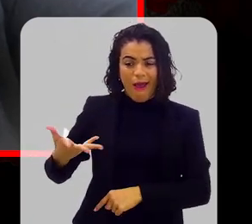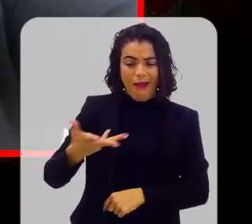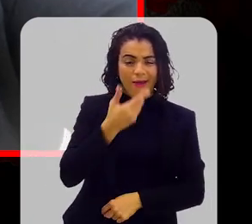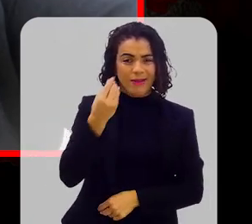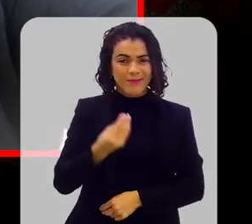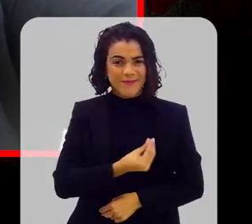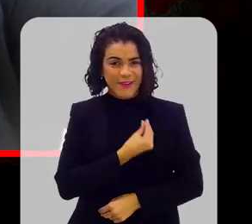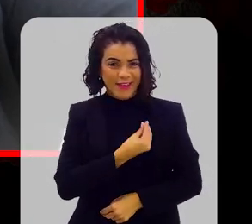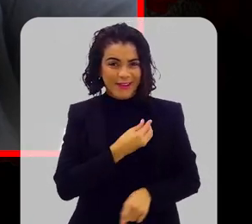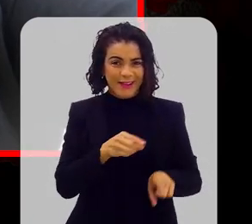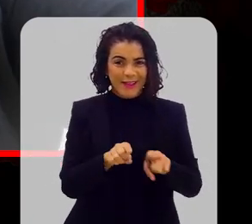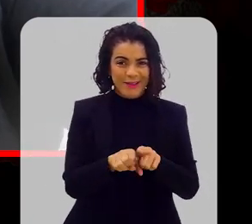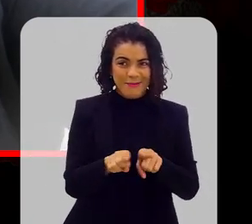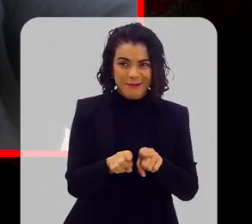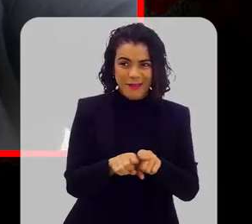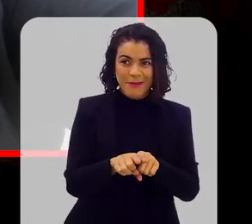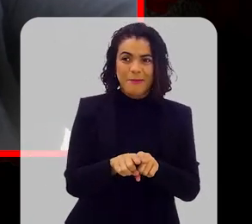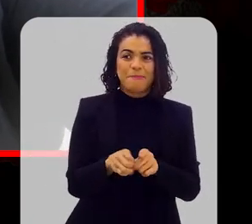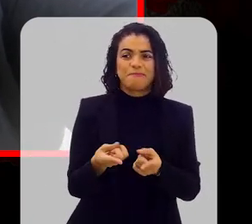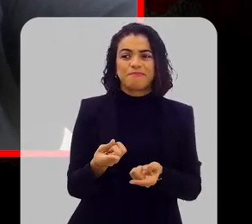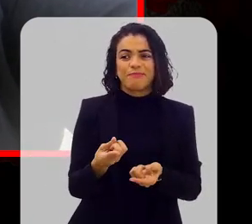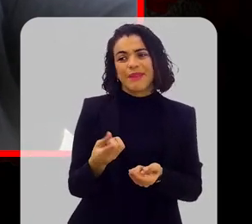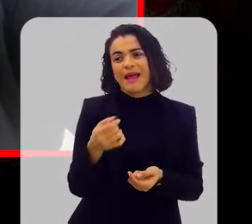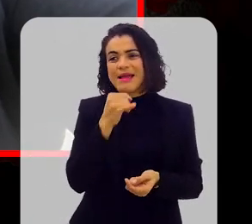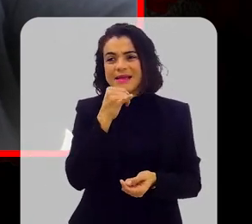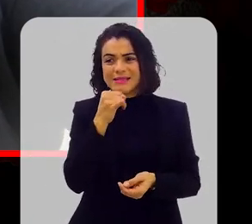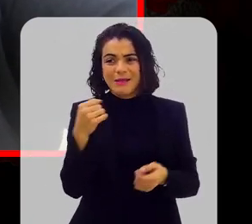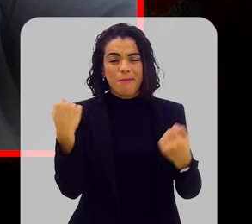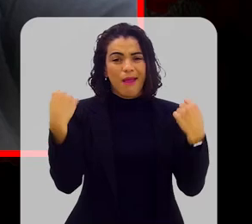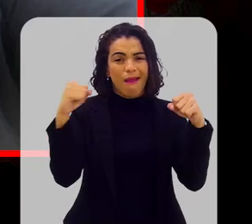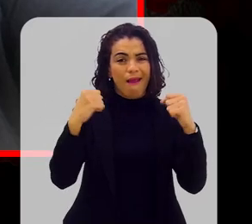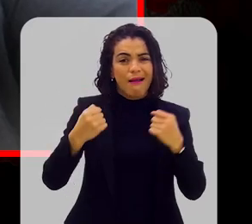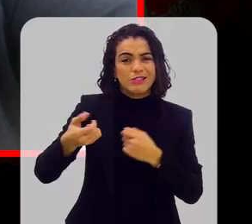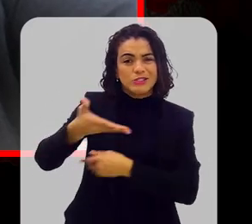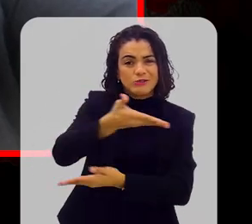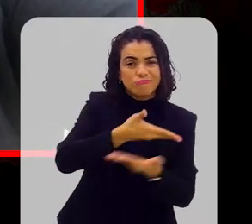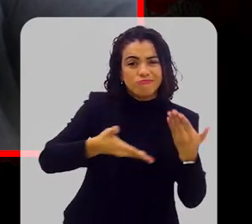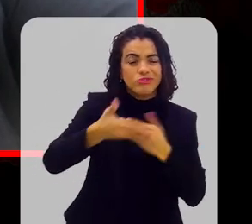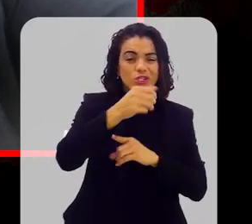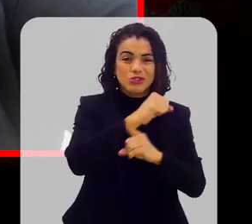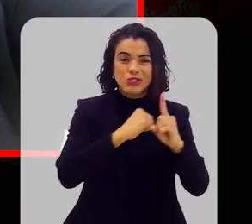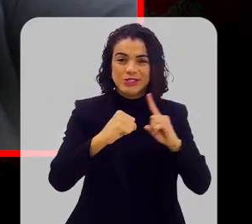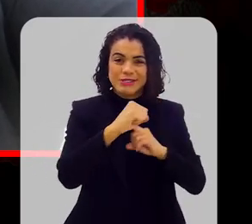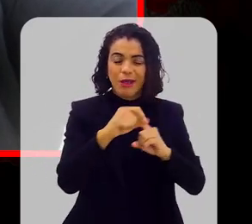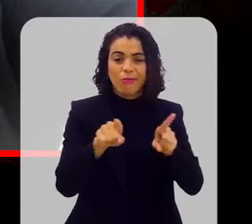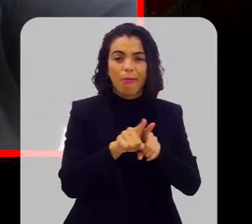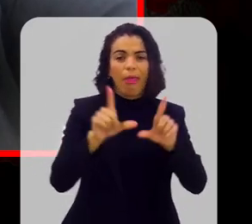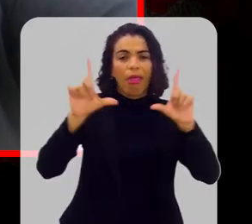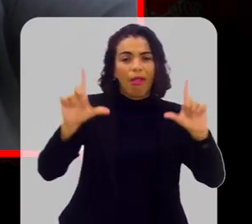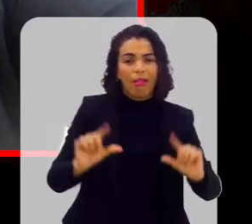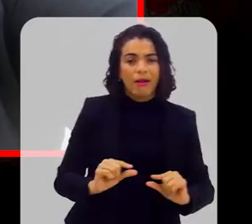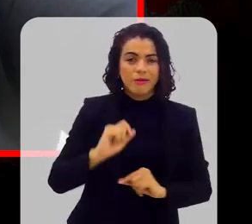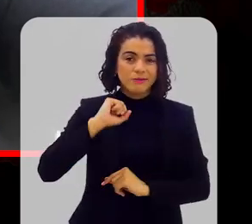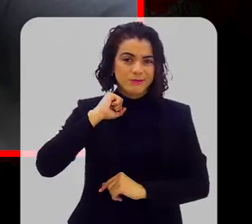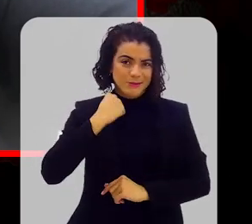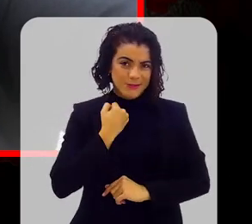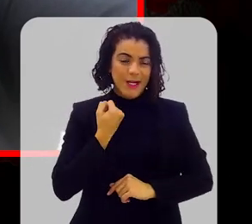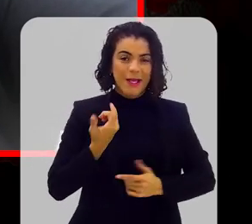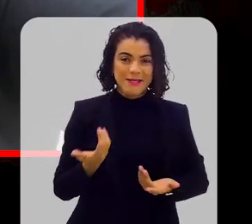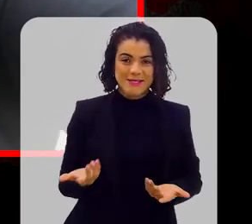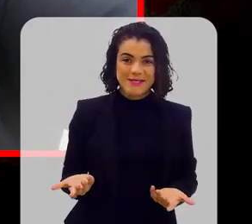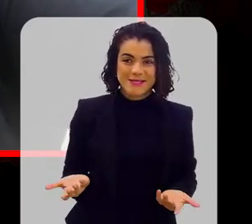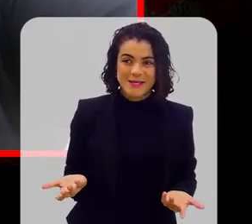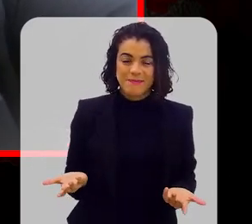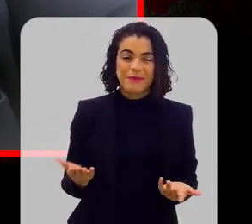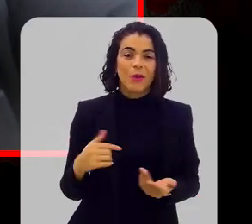a qualidade de vida fica melhor, você presta uma atividade física, permite socialização, diminui o estresse, então tem uma série de vantagens em